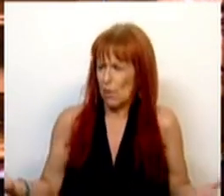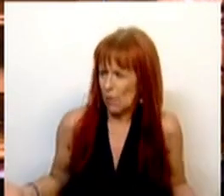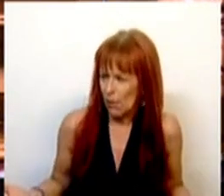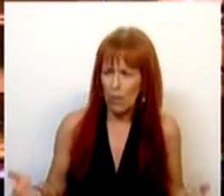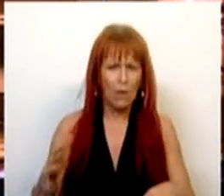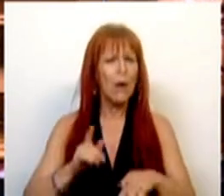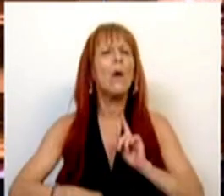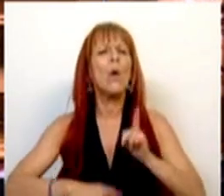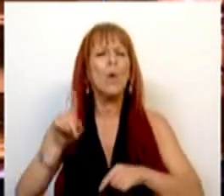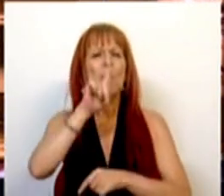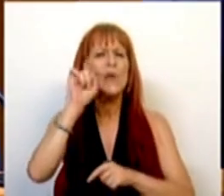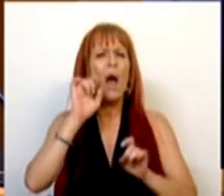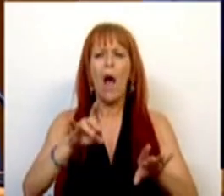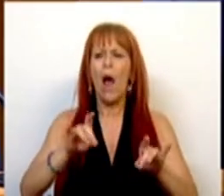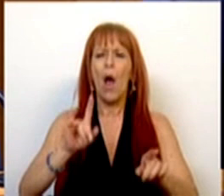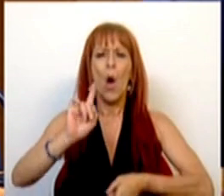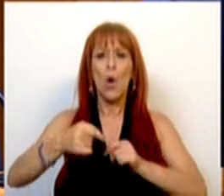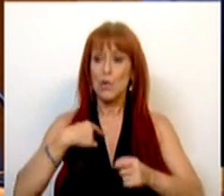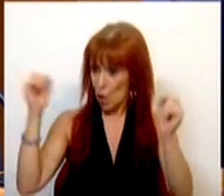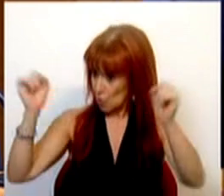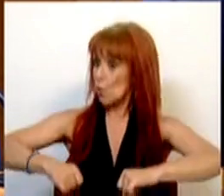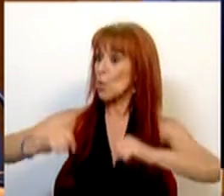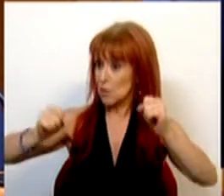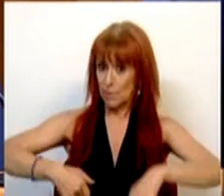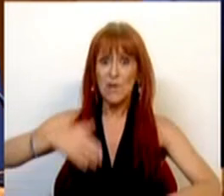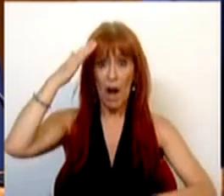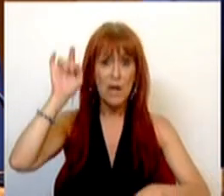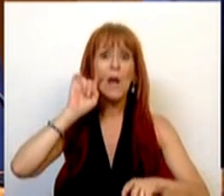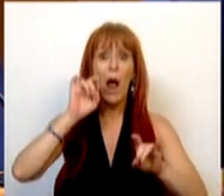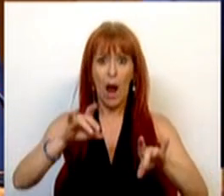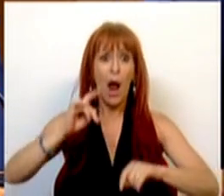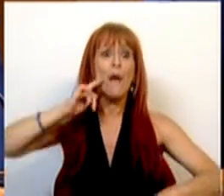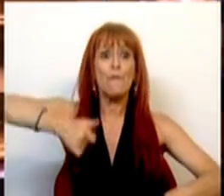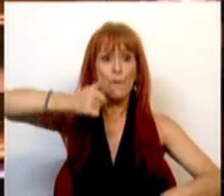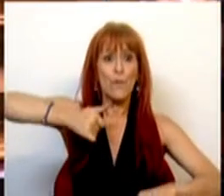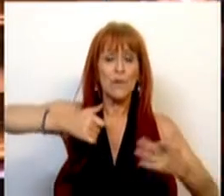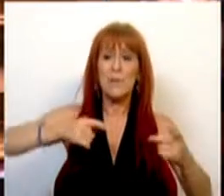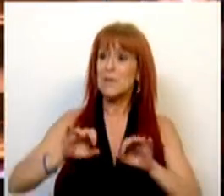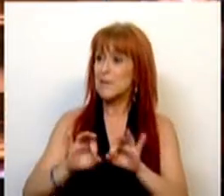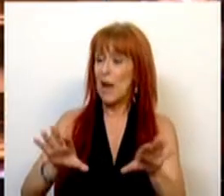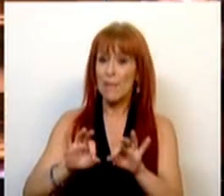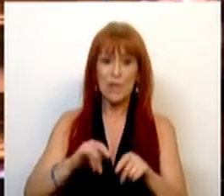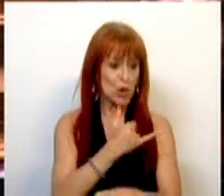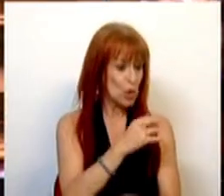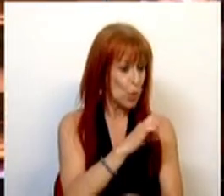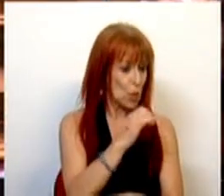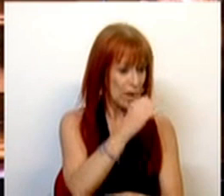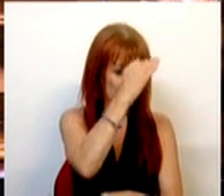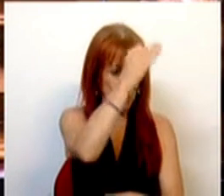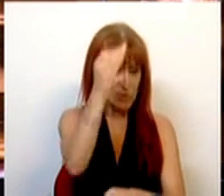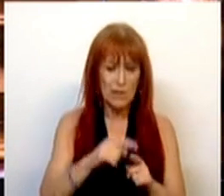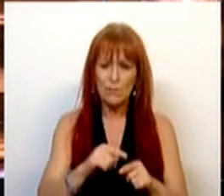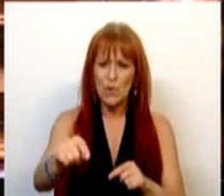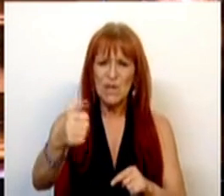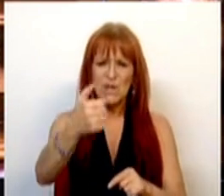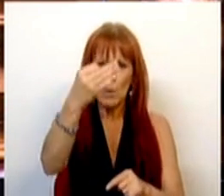e relativamente à questão da prevenção, com a qual concordamos, porque achamos que a prevenção é fundamental, a mesma passou de 80% para cerca de